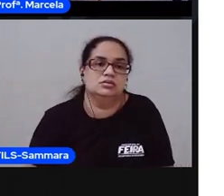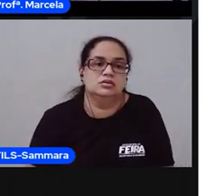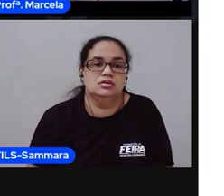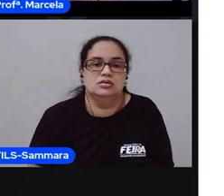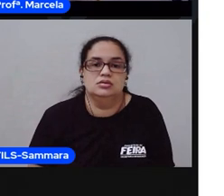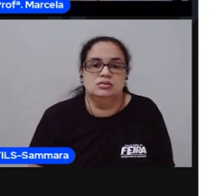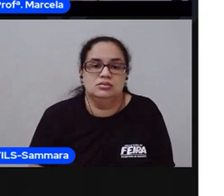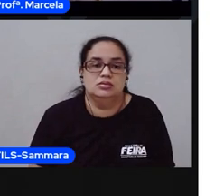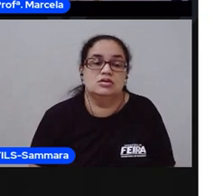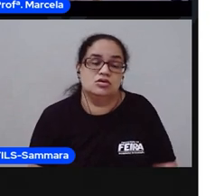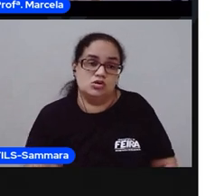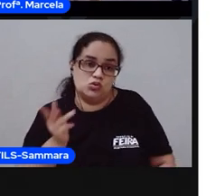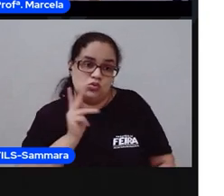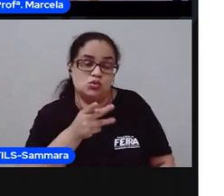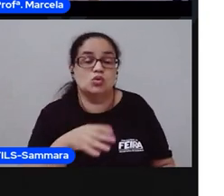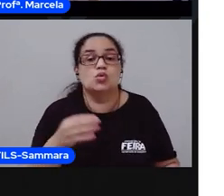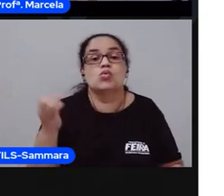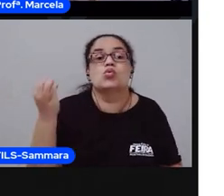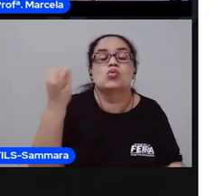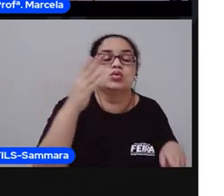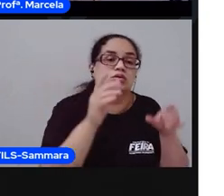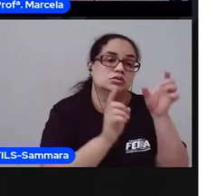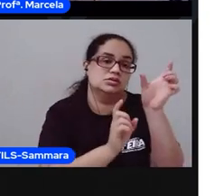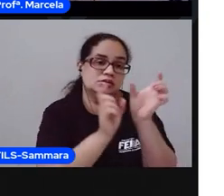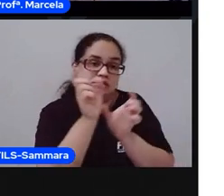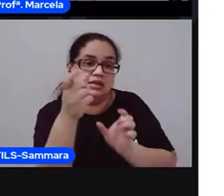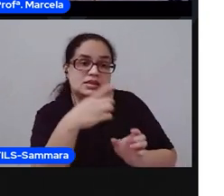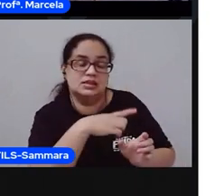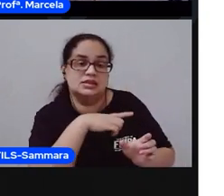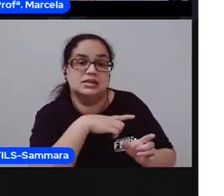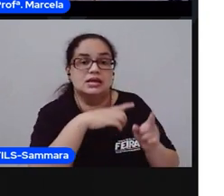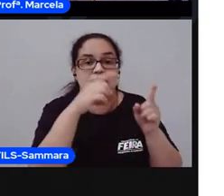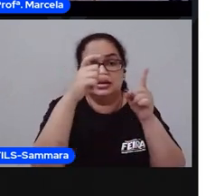Vamos ver quantas sílabas tem essa palavra?